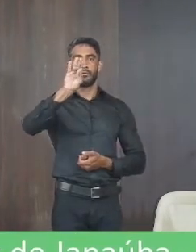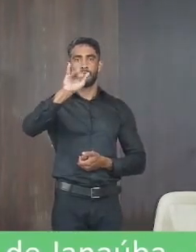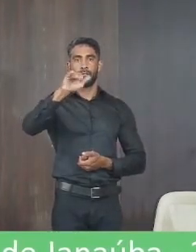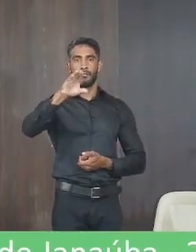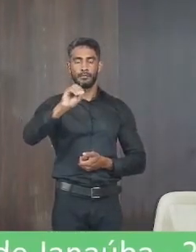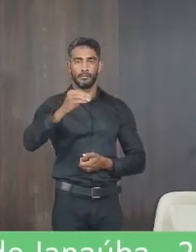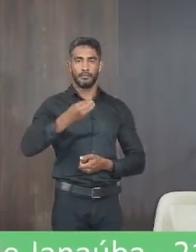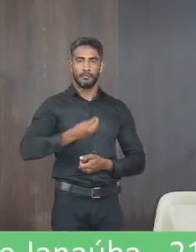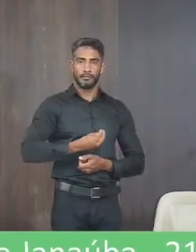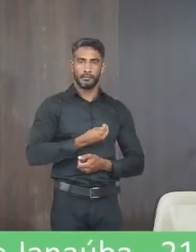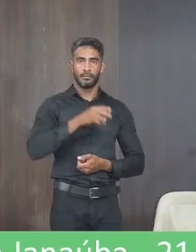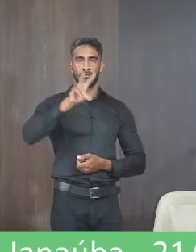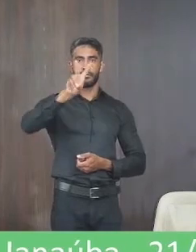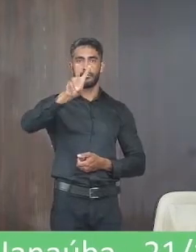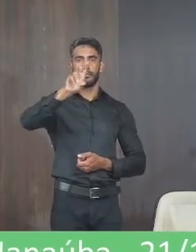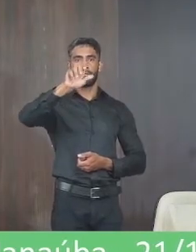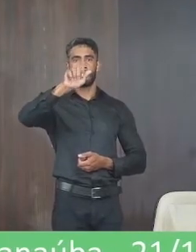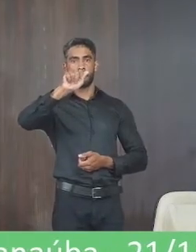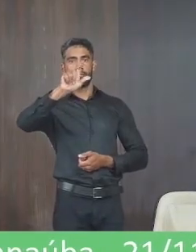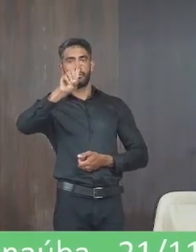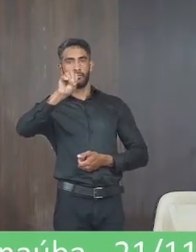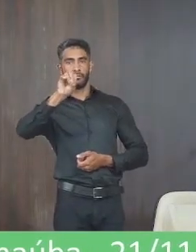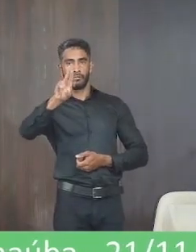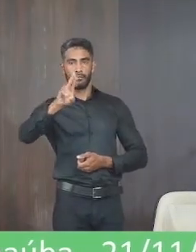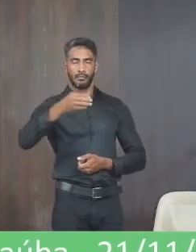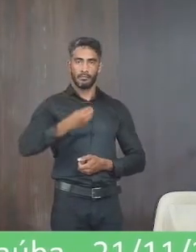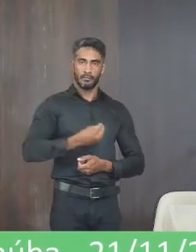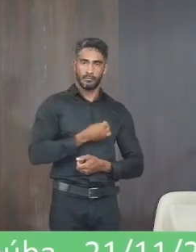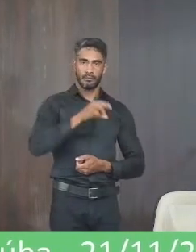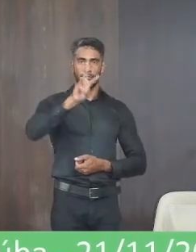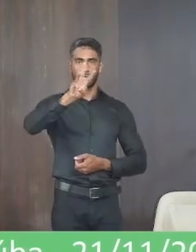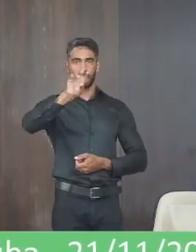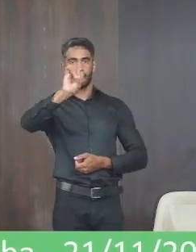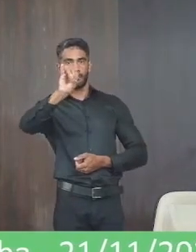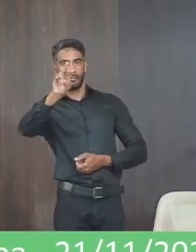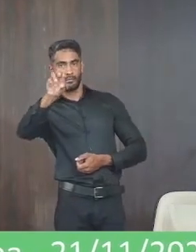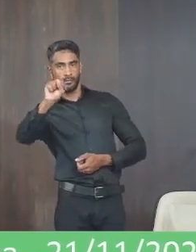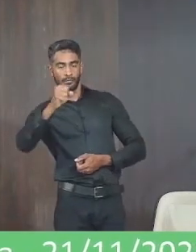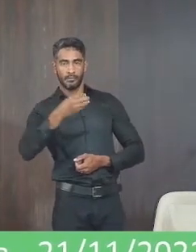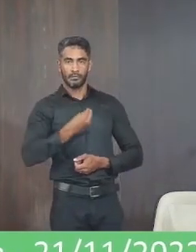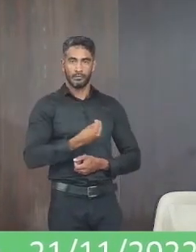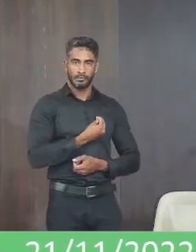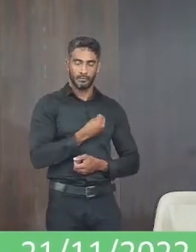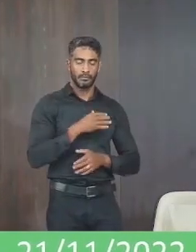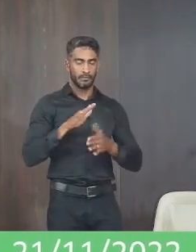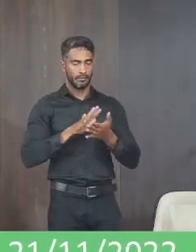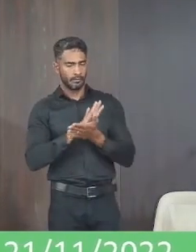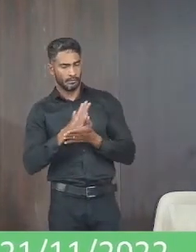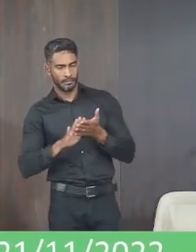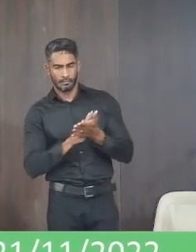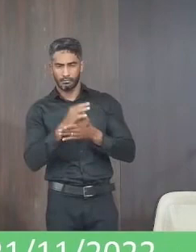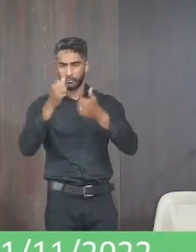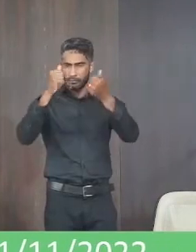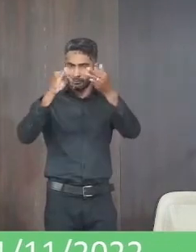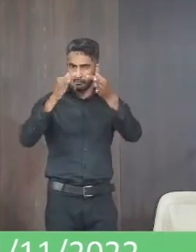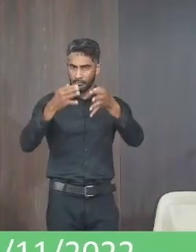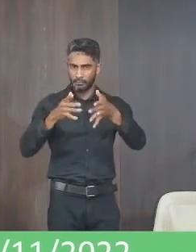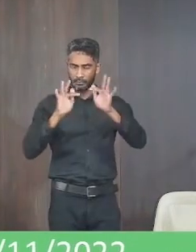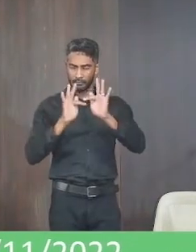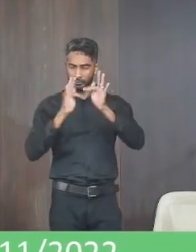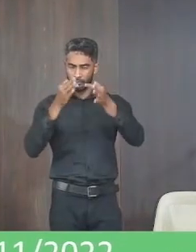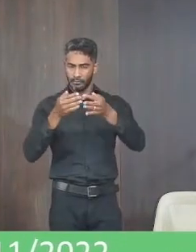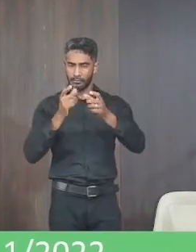presente Valdeiro Santos Silva presente Uíris Carlos Lopes presente Nada mais a menos se tratar dobro de ser da